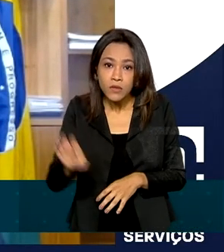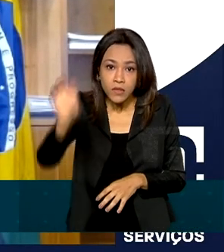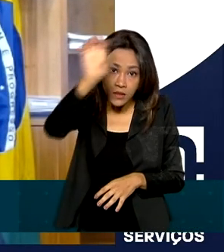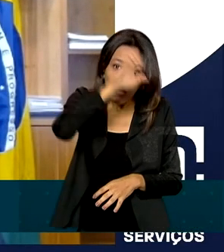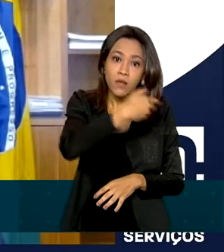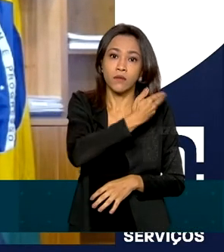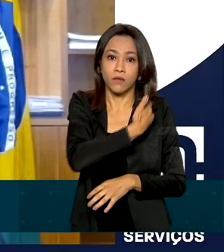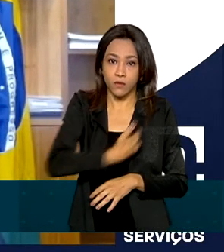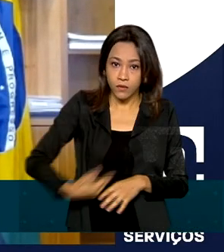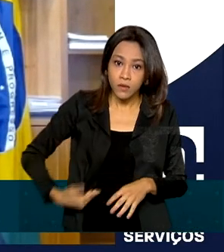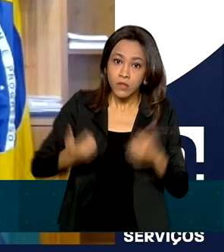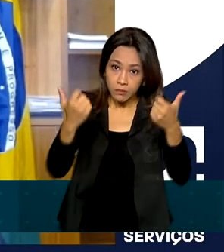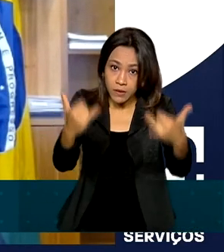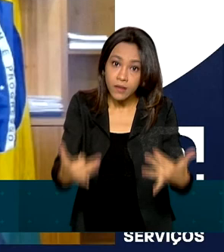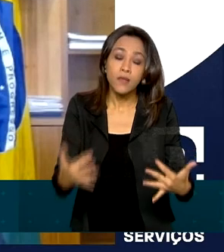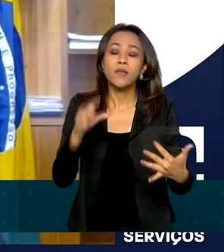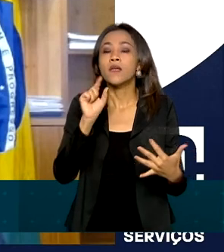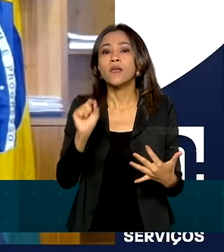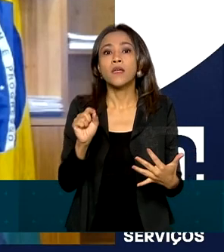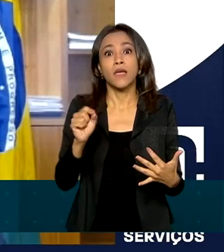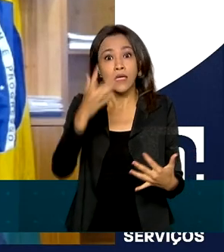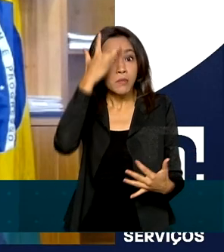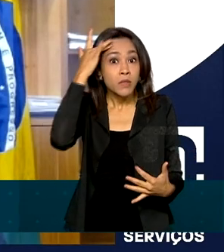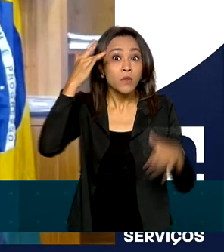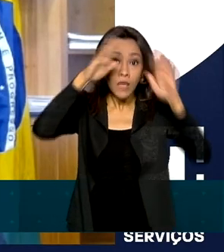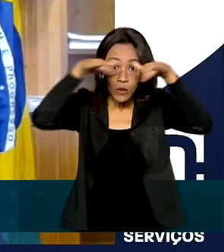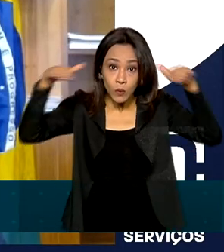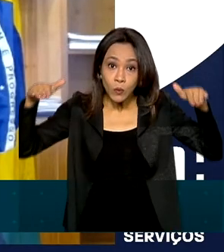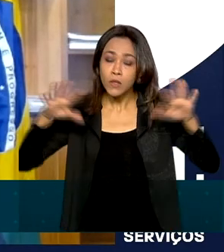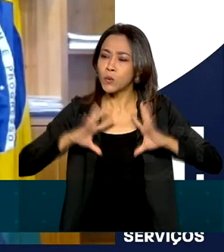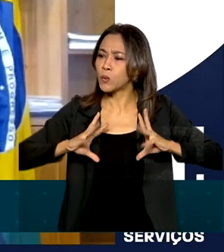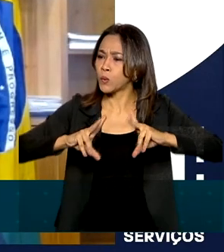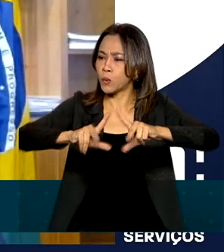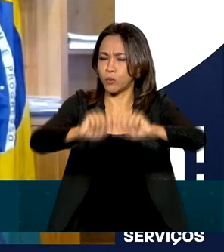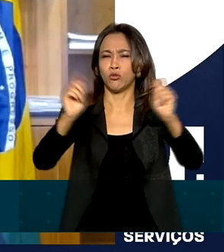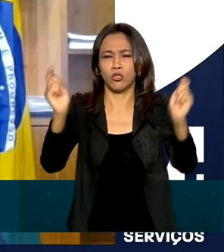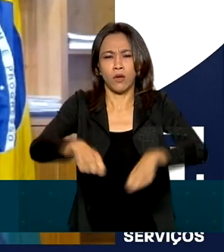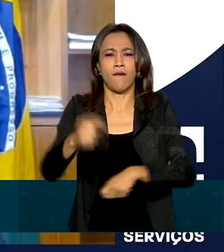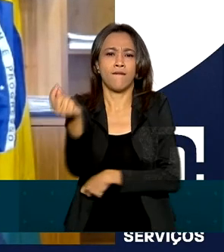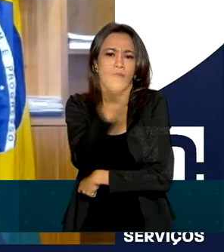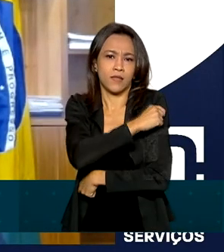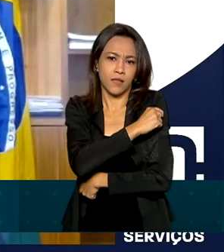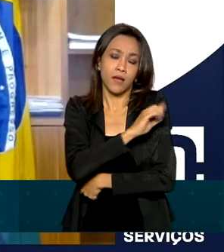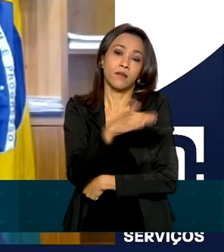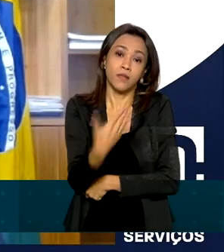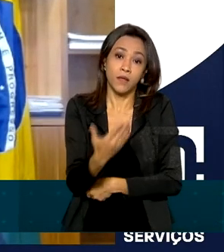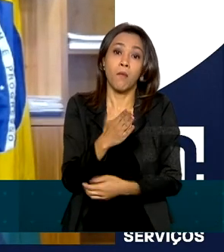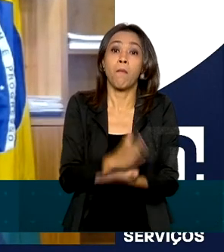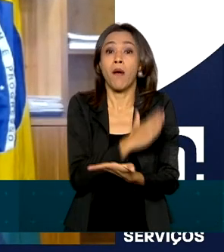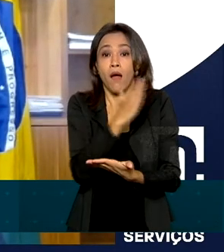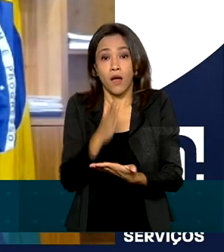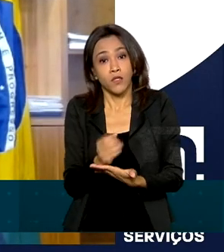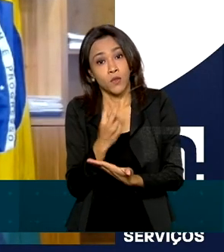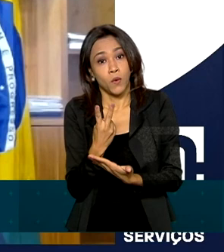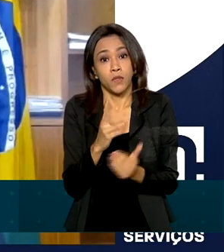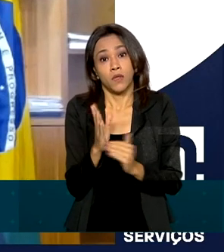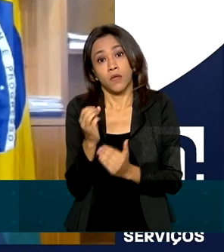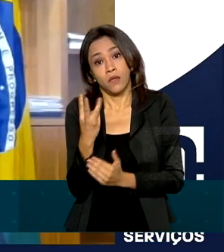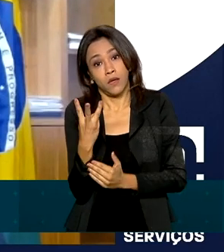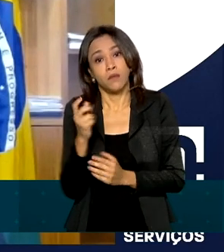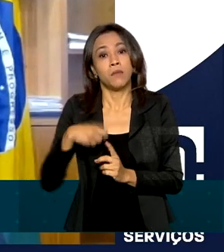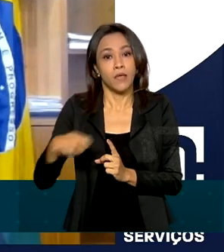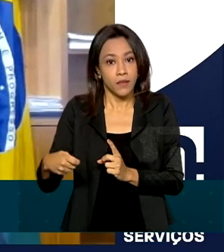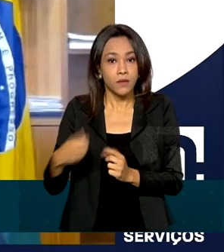ou três meses a população brasileira adulta vai estar toda vacinada. Então nós vamos renovar por dois ou três meses o auxílio.